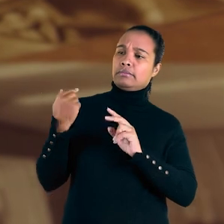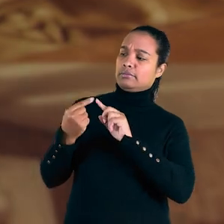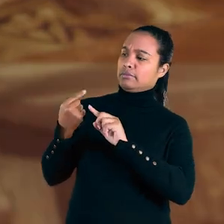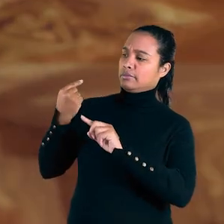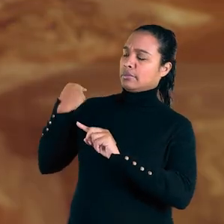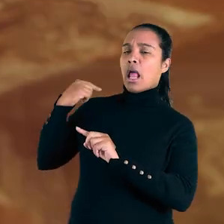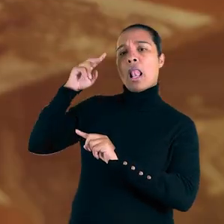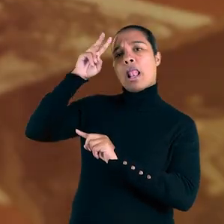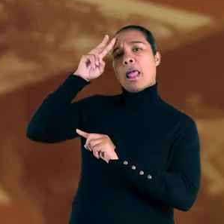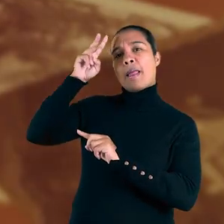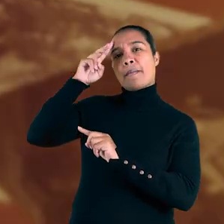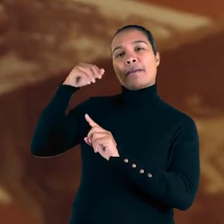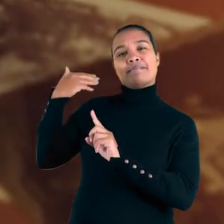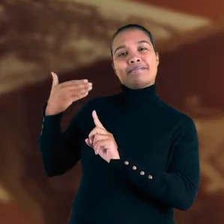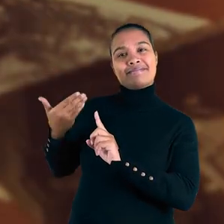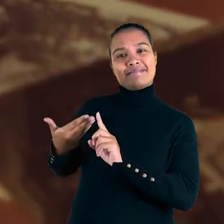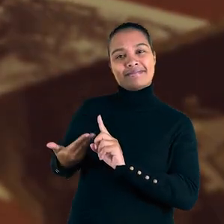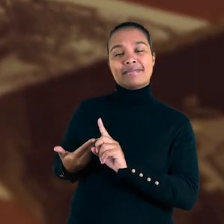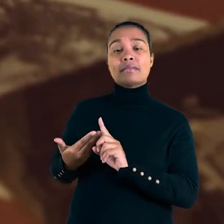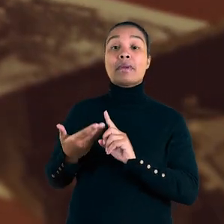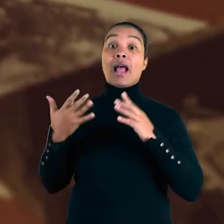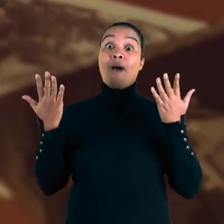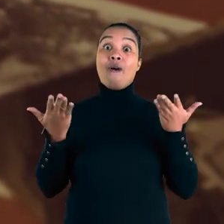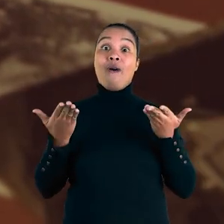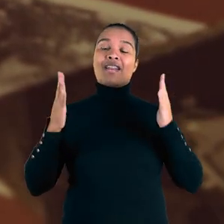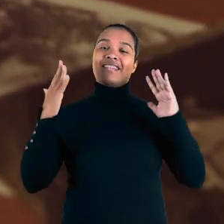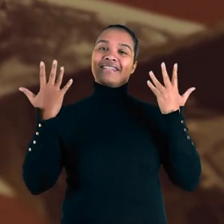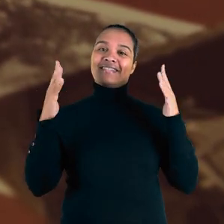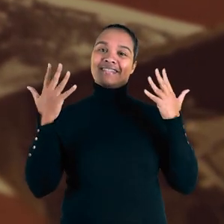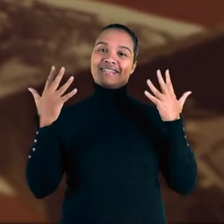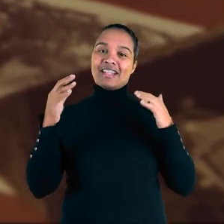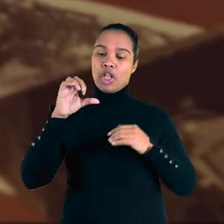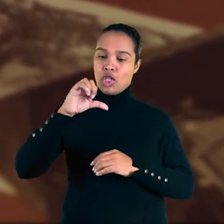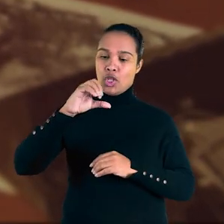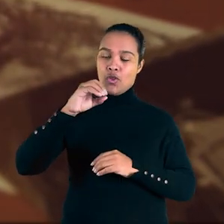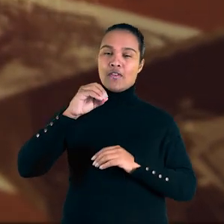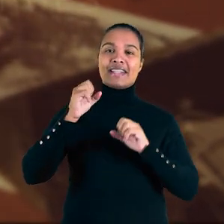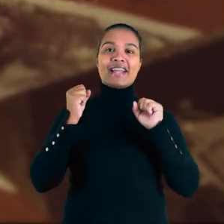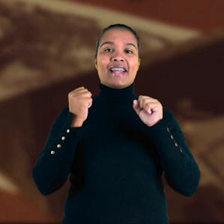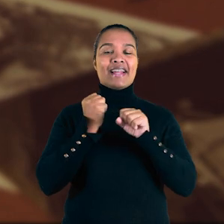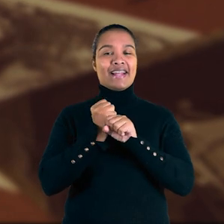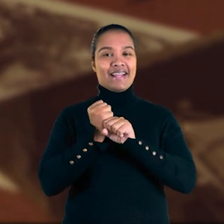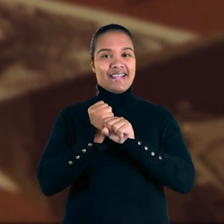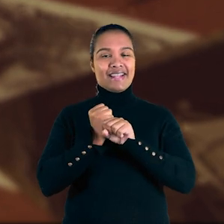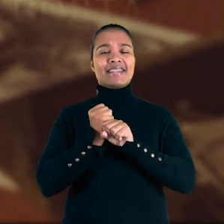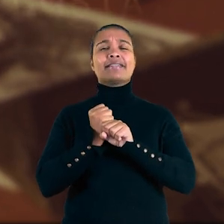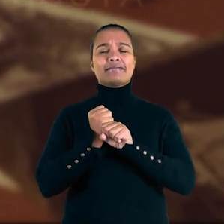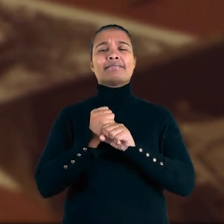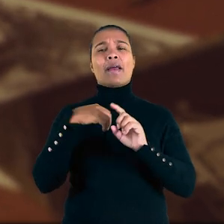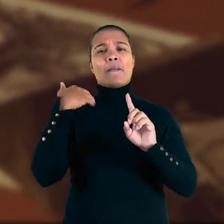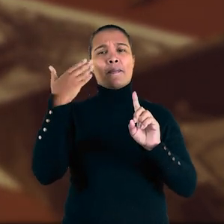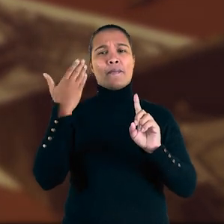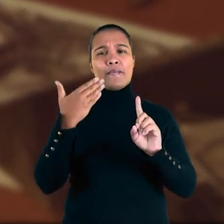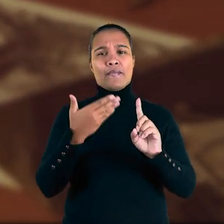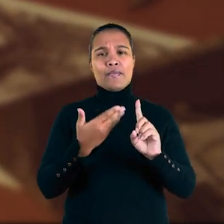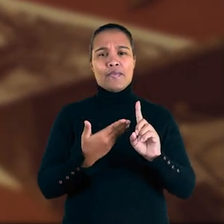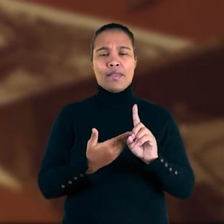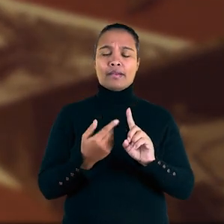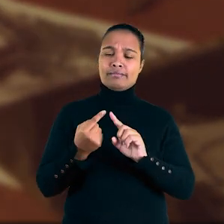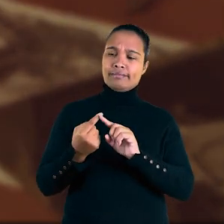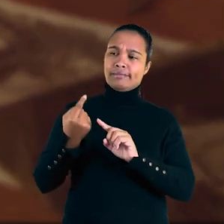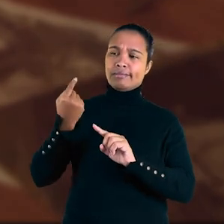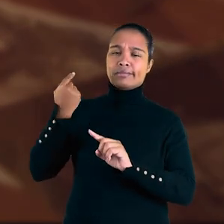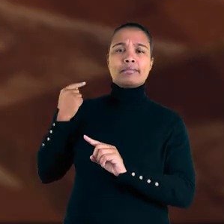daqueles que vieram antes de nós. Ao comemorarmos o momento histórico ocorrido há 90 anos, prestamos uma homenagem